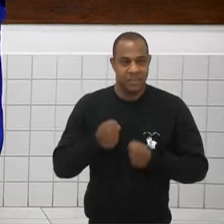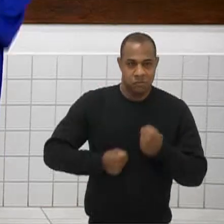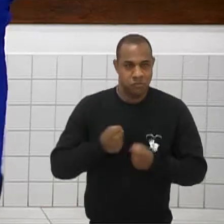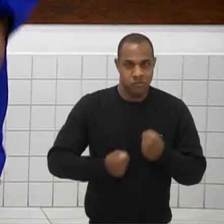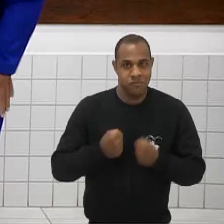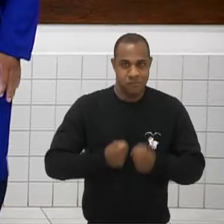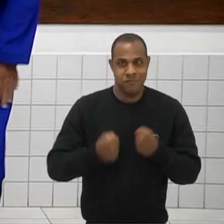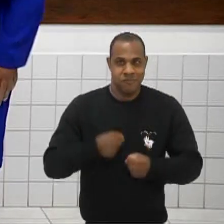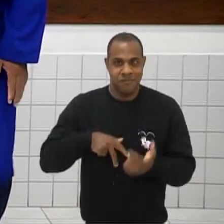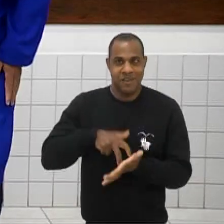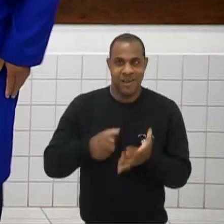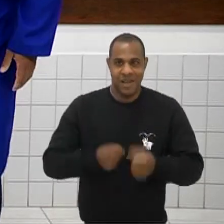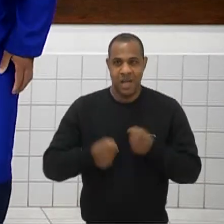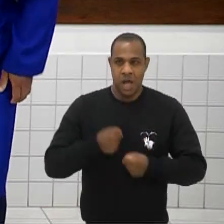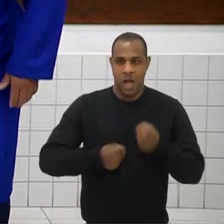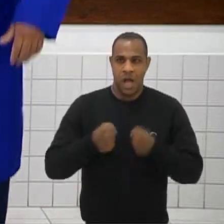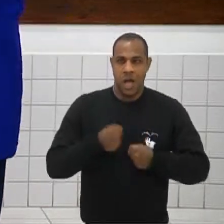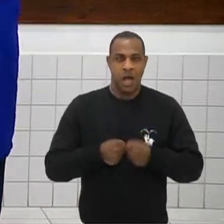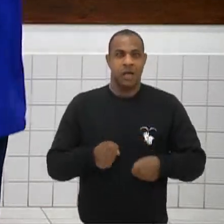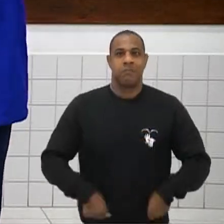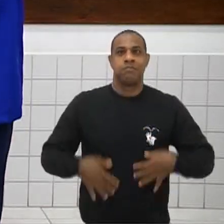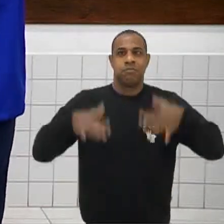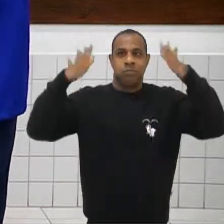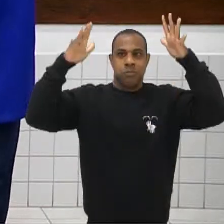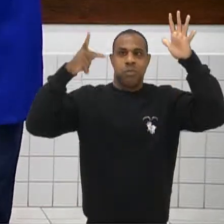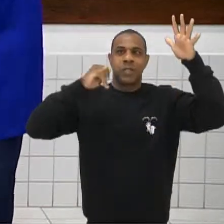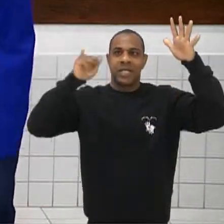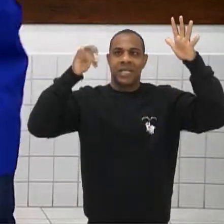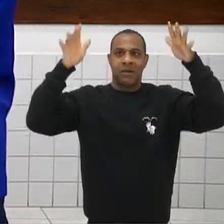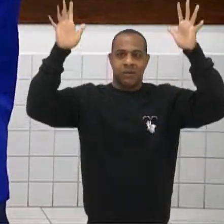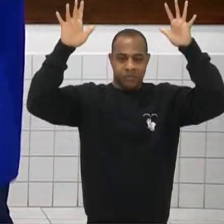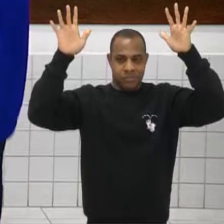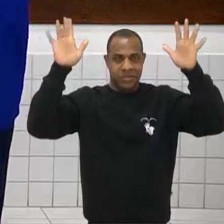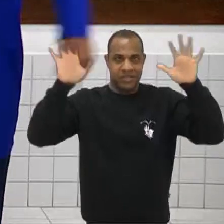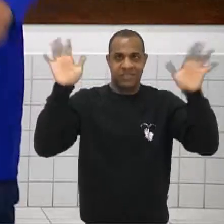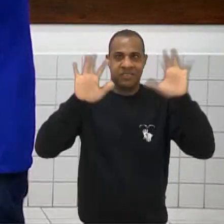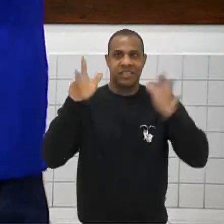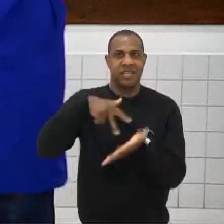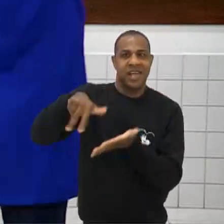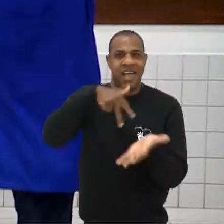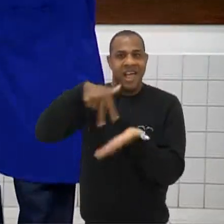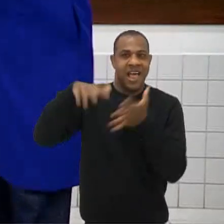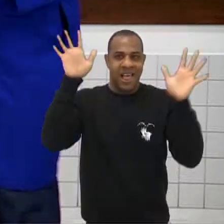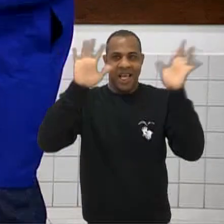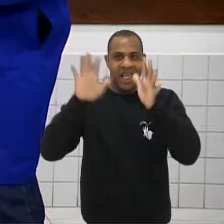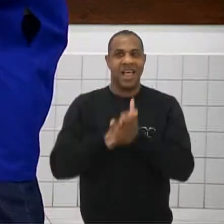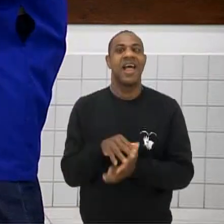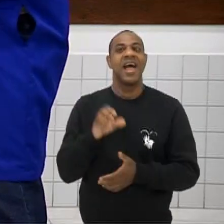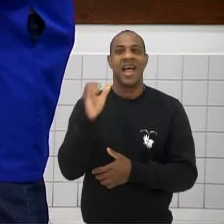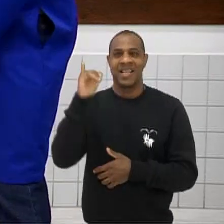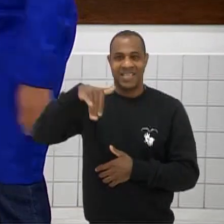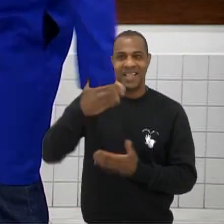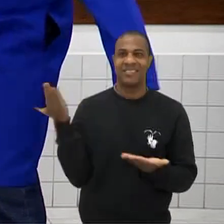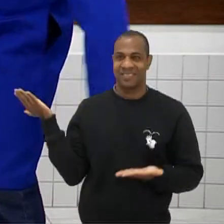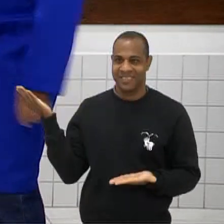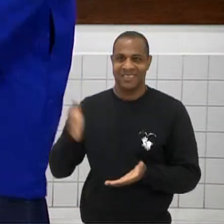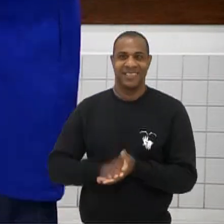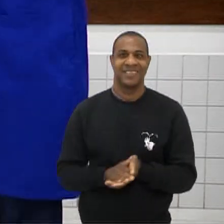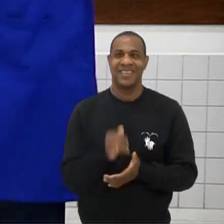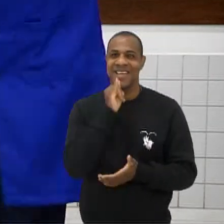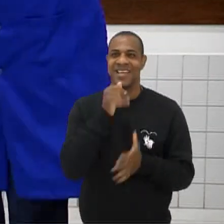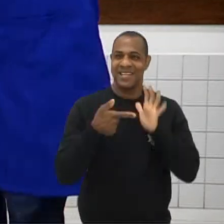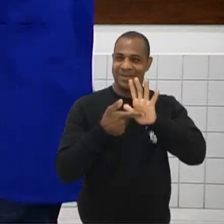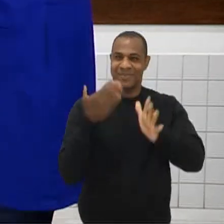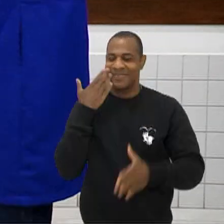Energia Vamos lá Potencial Potencial e cinética Que daí você tem essa caracterização aí Beleza?